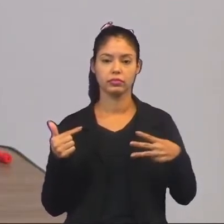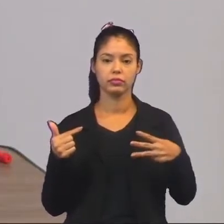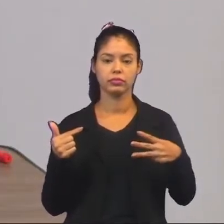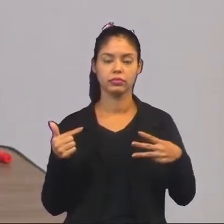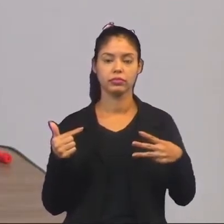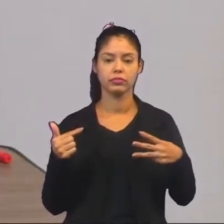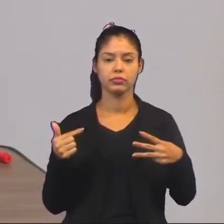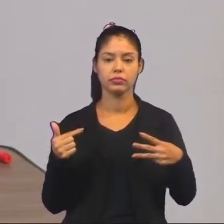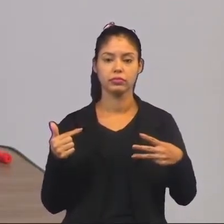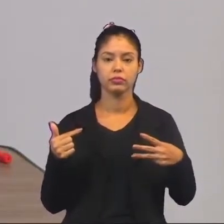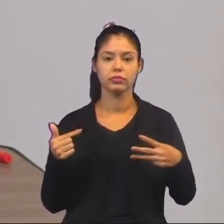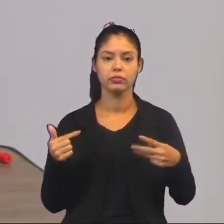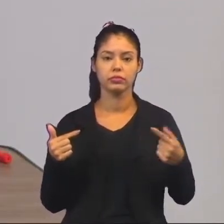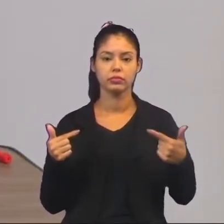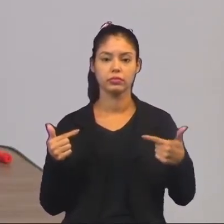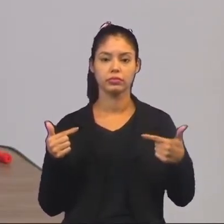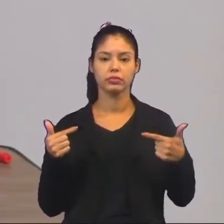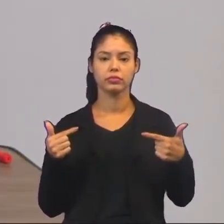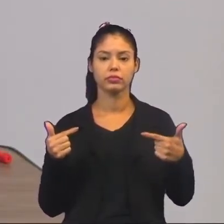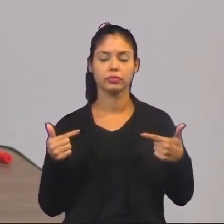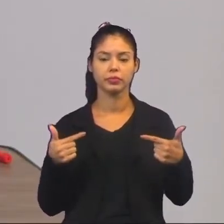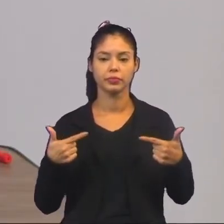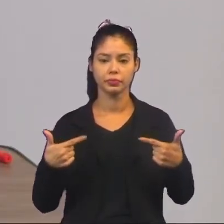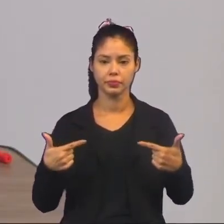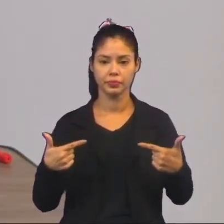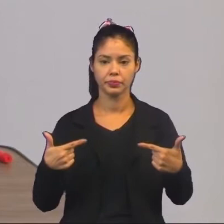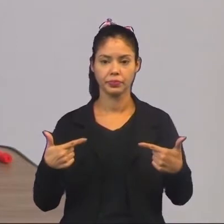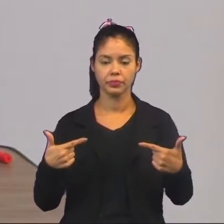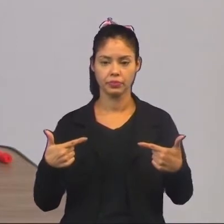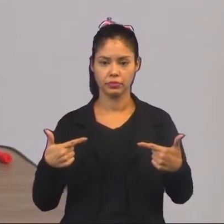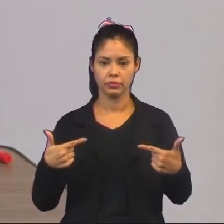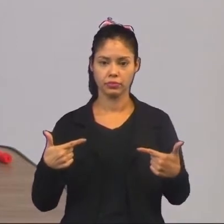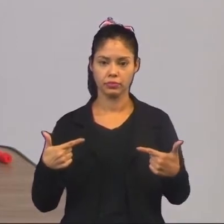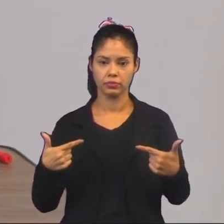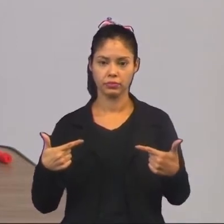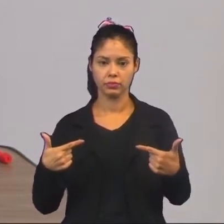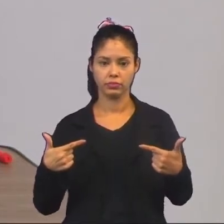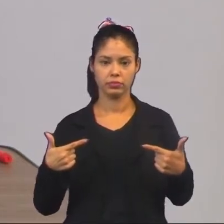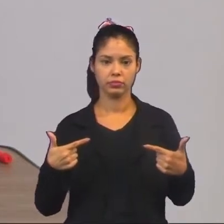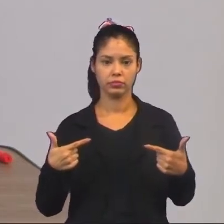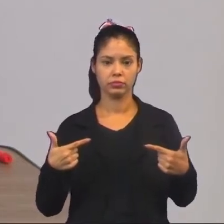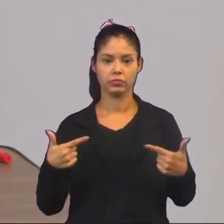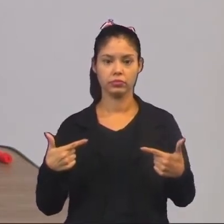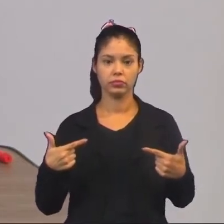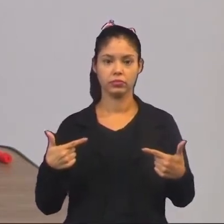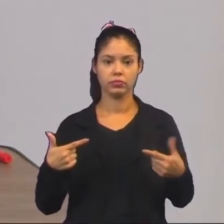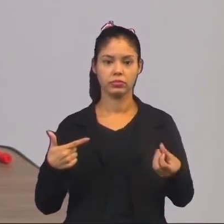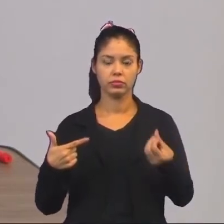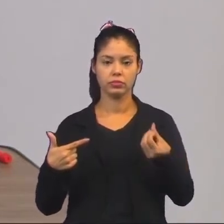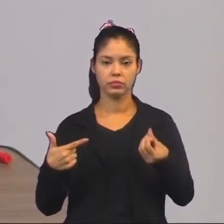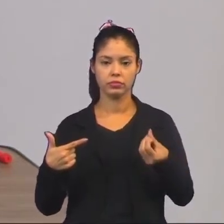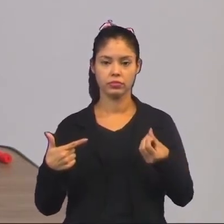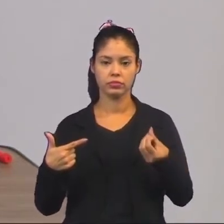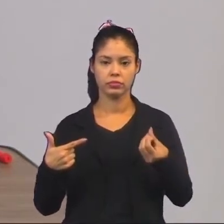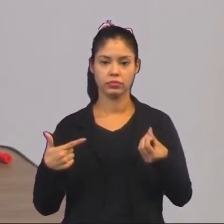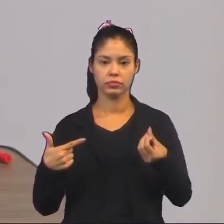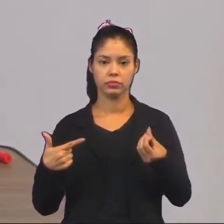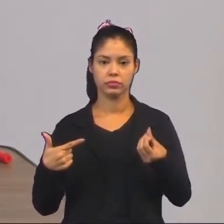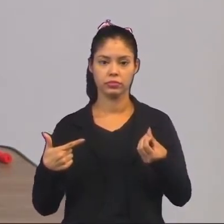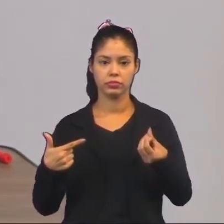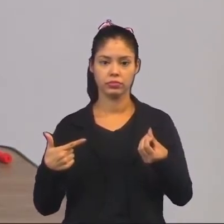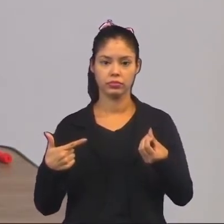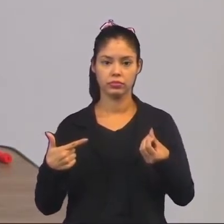3, o 2 com 2, o 2 com 6,